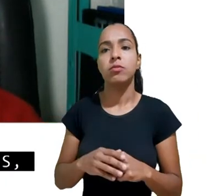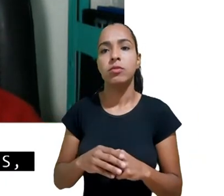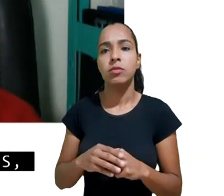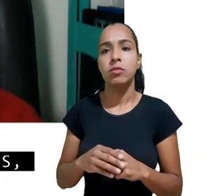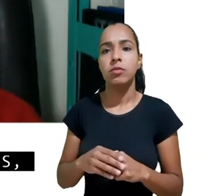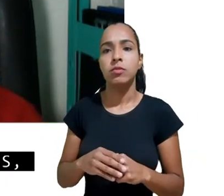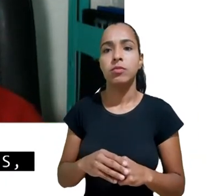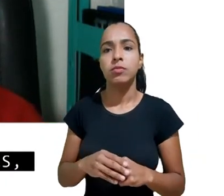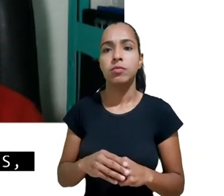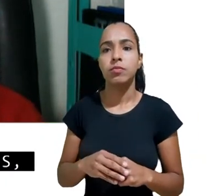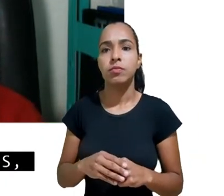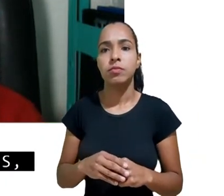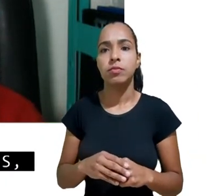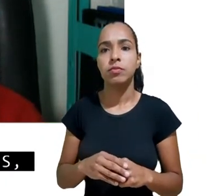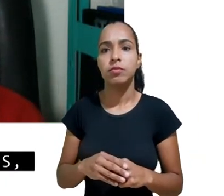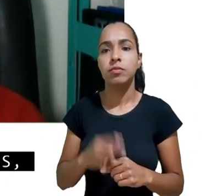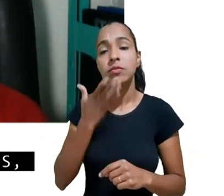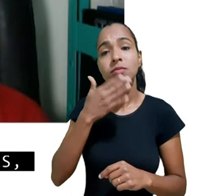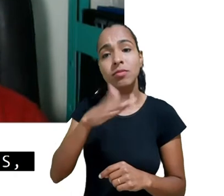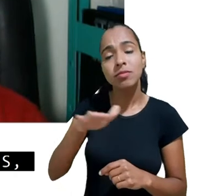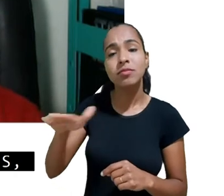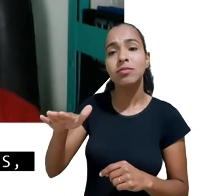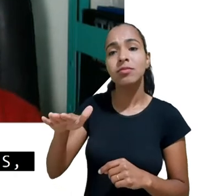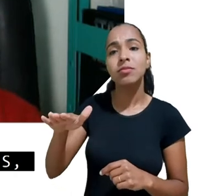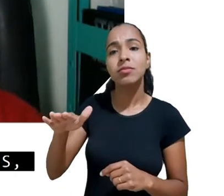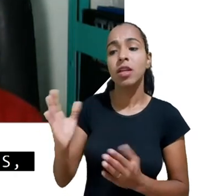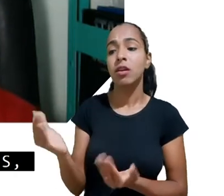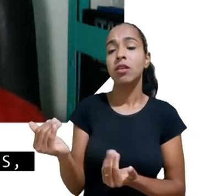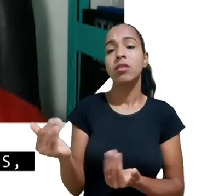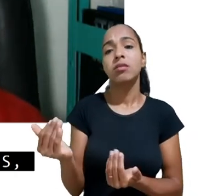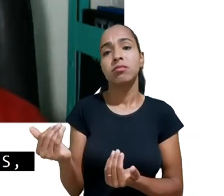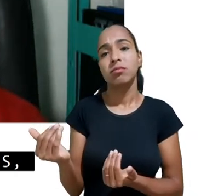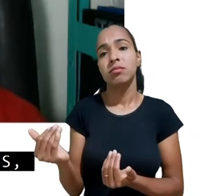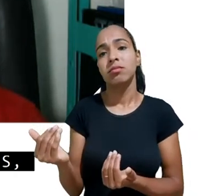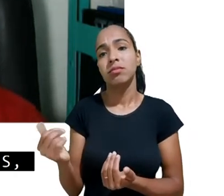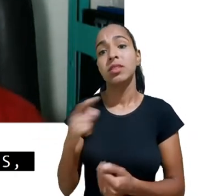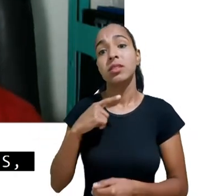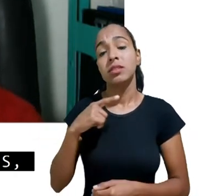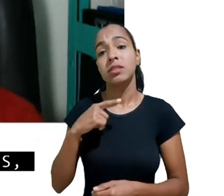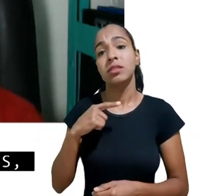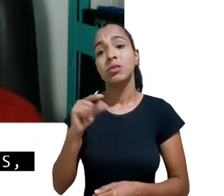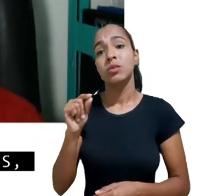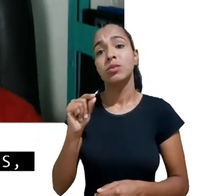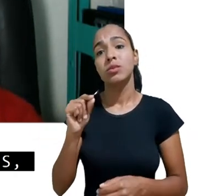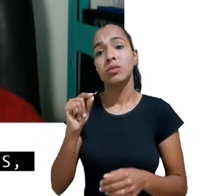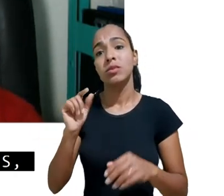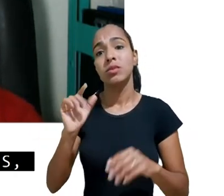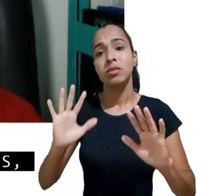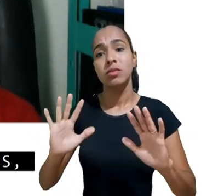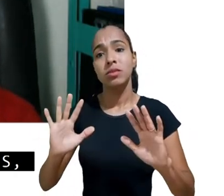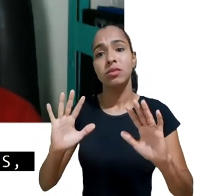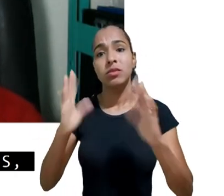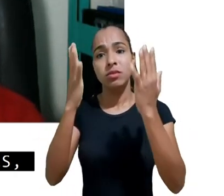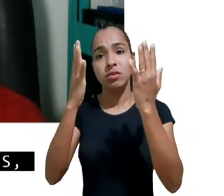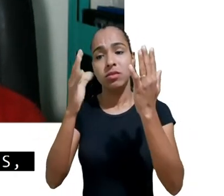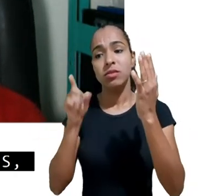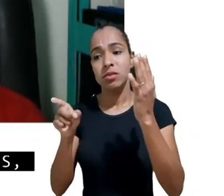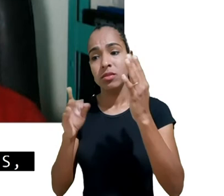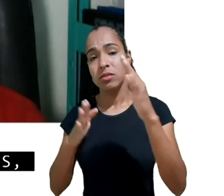crianças e adolescentes em eventos em dinâmicas de entretenimento